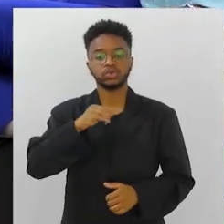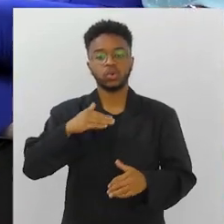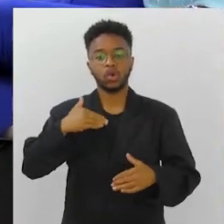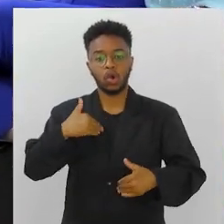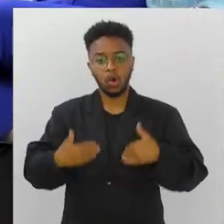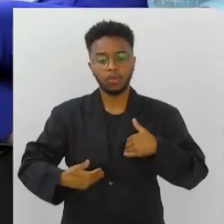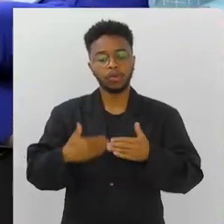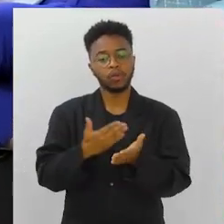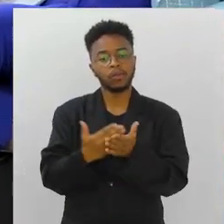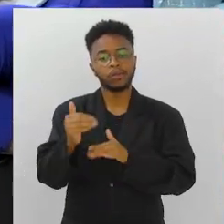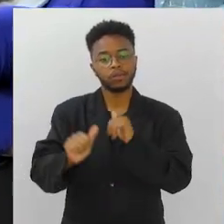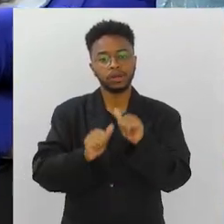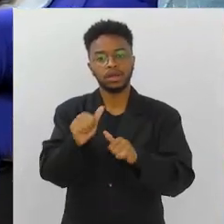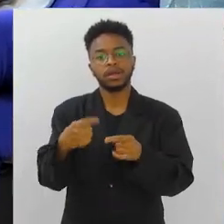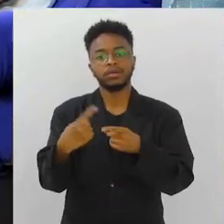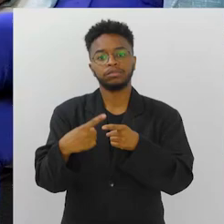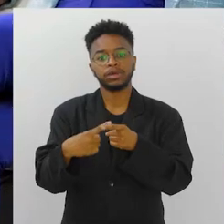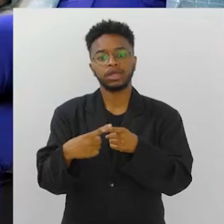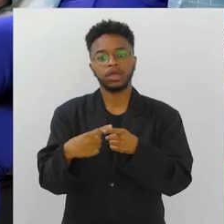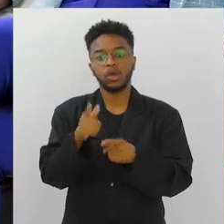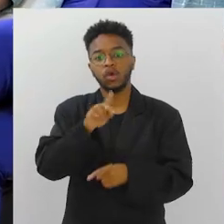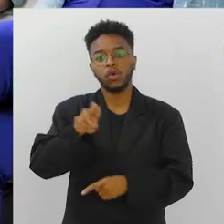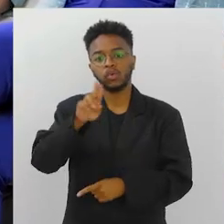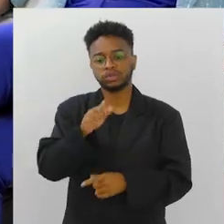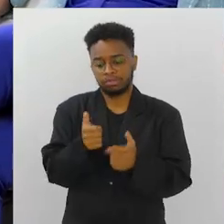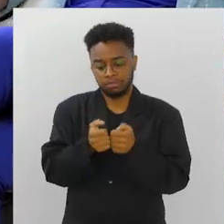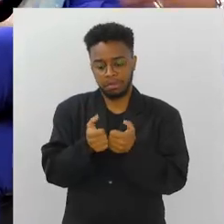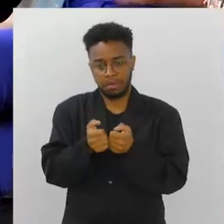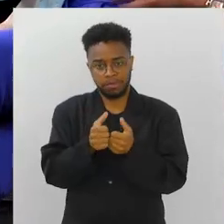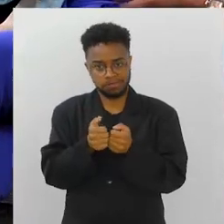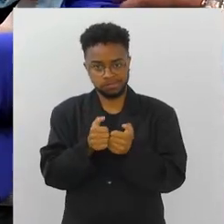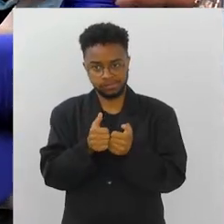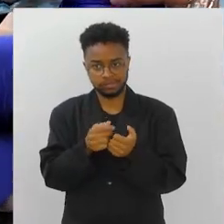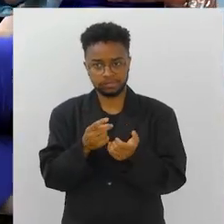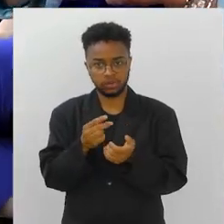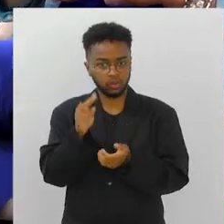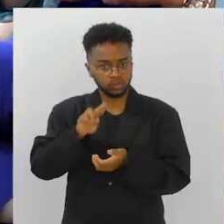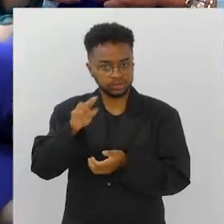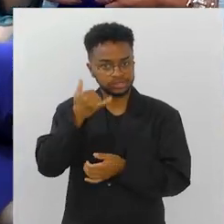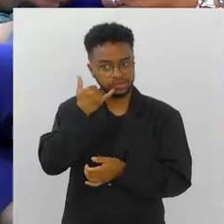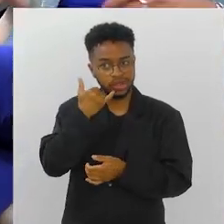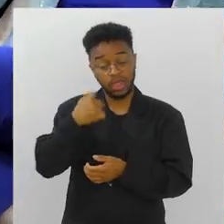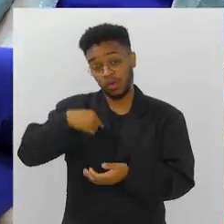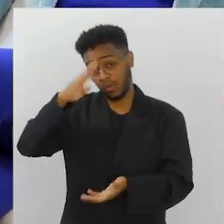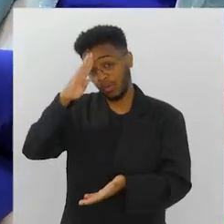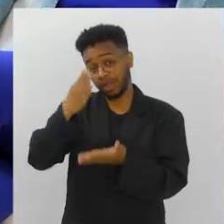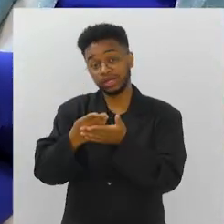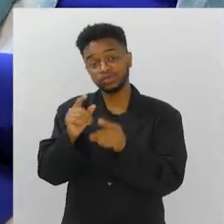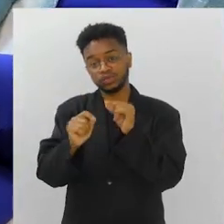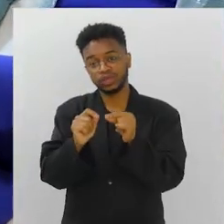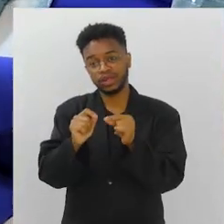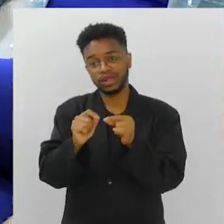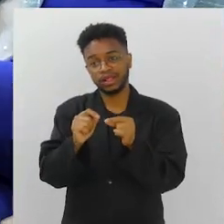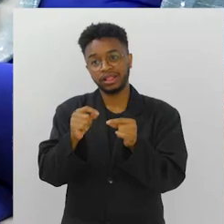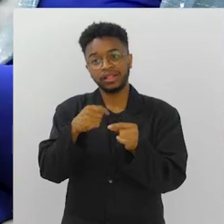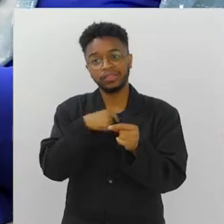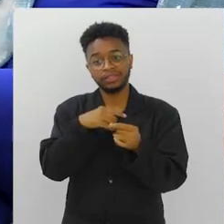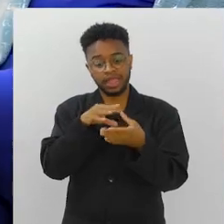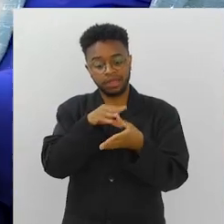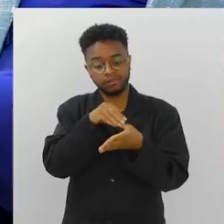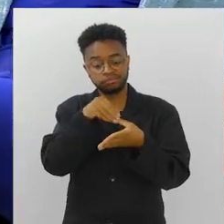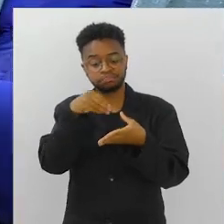Nosso corpo vai ser adaptado. E como se usa muito o polegar para usar o celular, eu acredito que vai haver